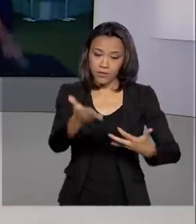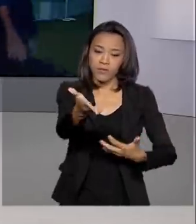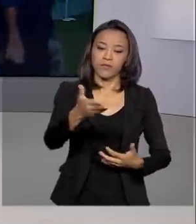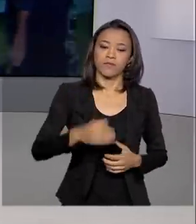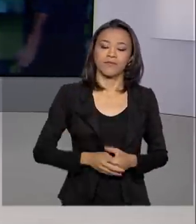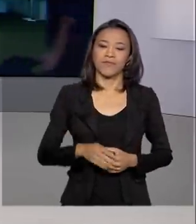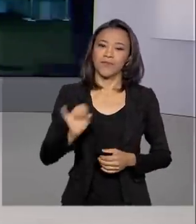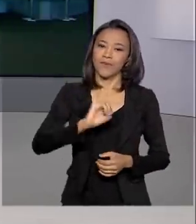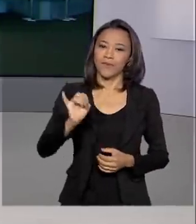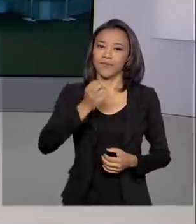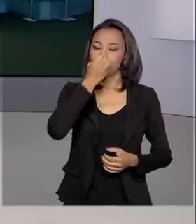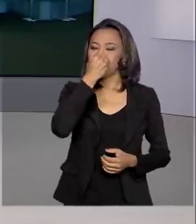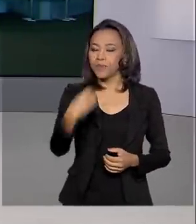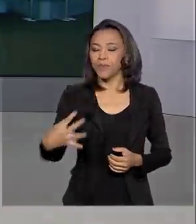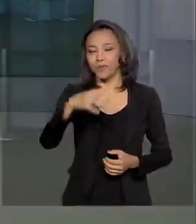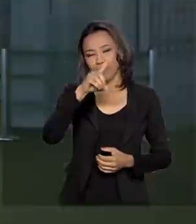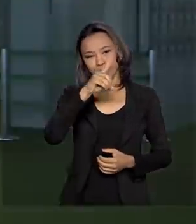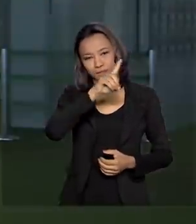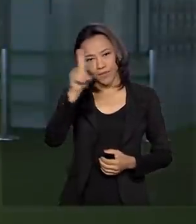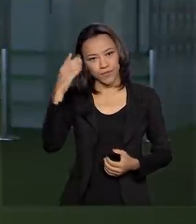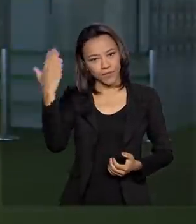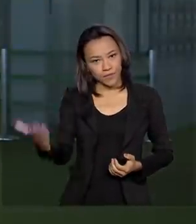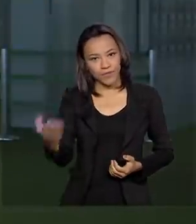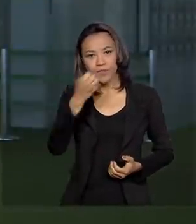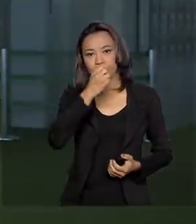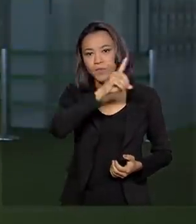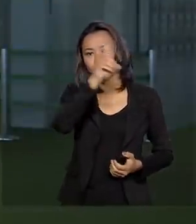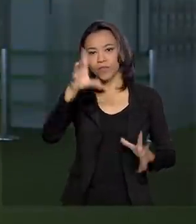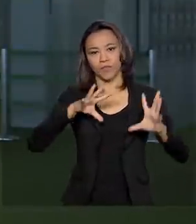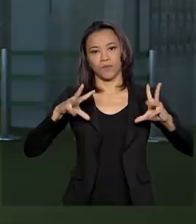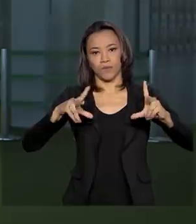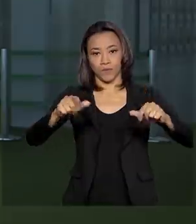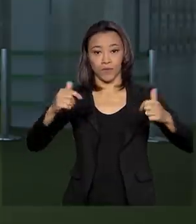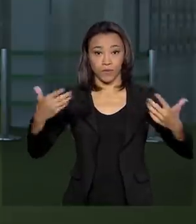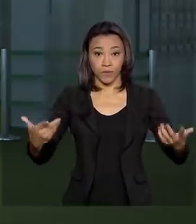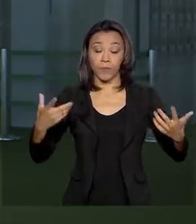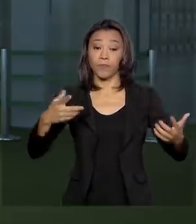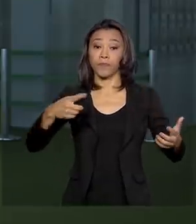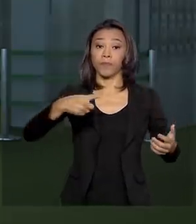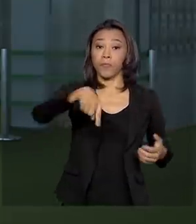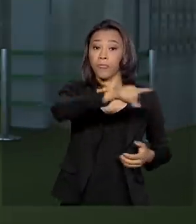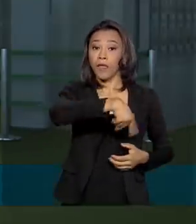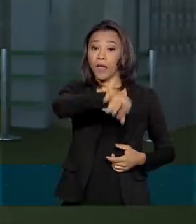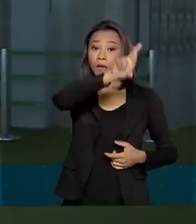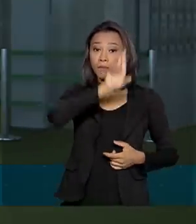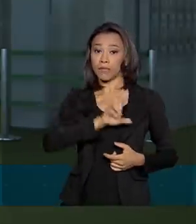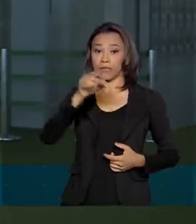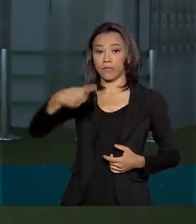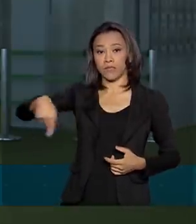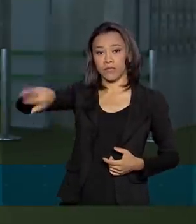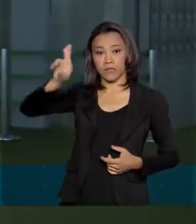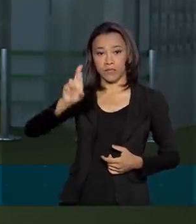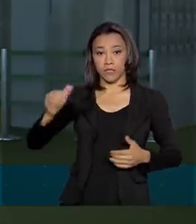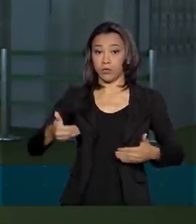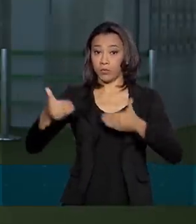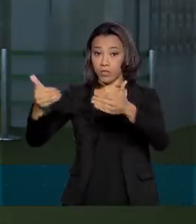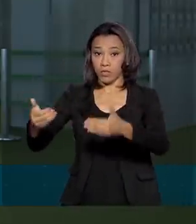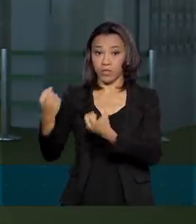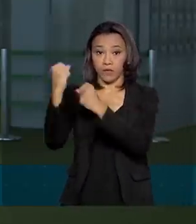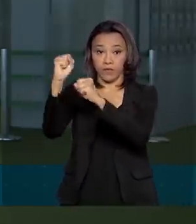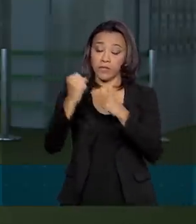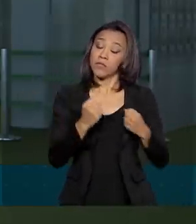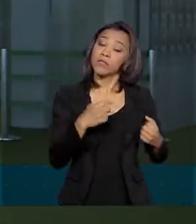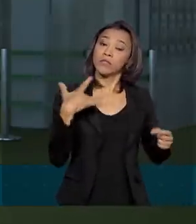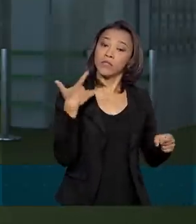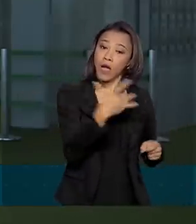Olá Renato, bom dia pra você, bom dia a todos. Olha, representantes dos Ministérios da Saúde e da Defesa farão hoje